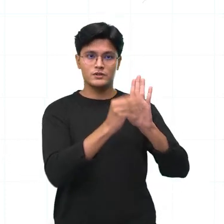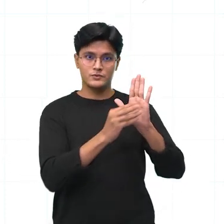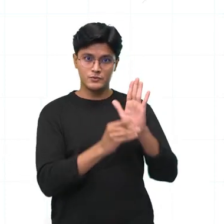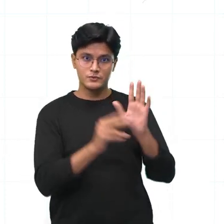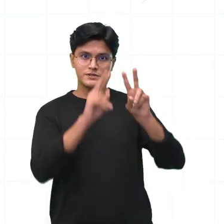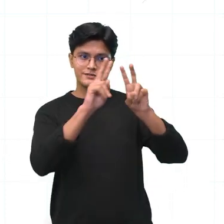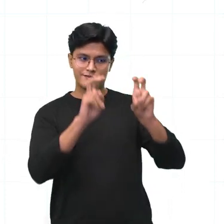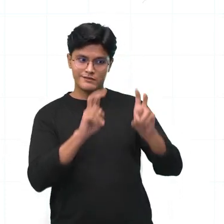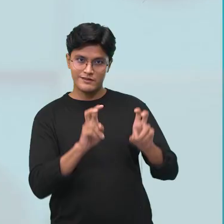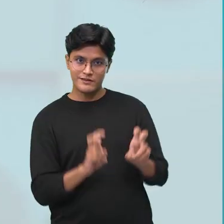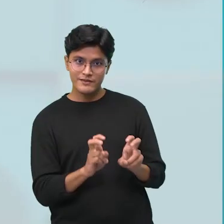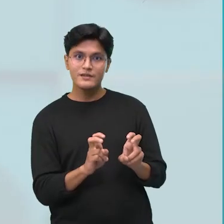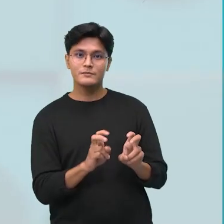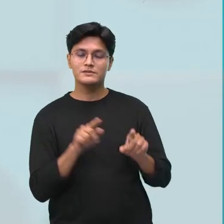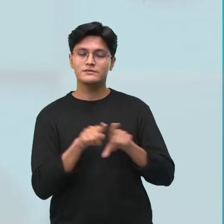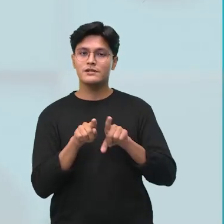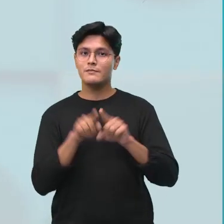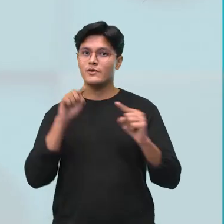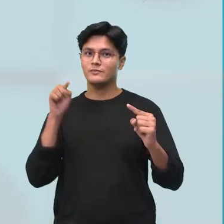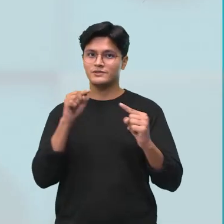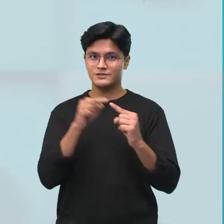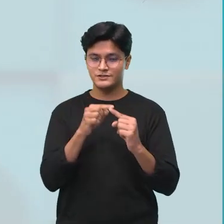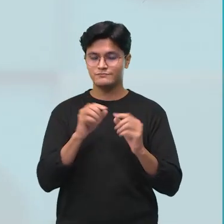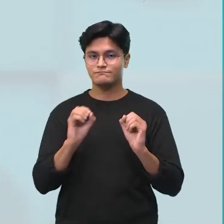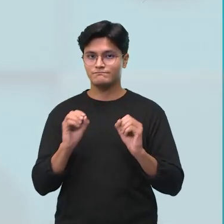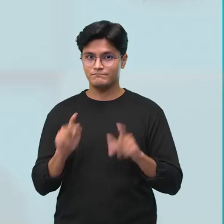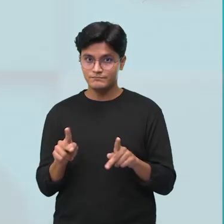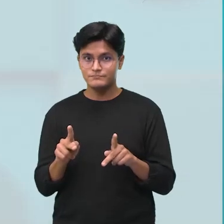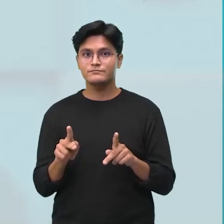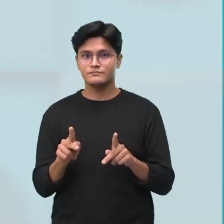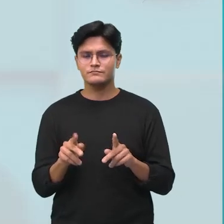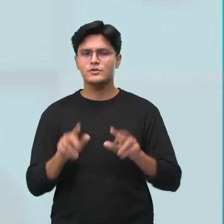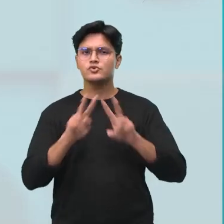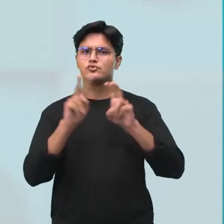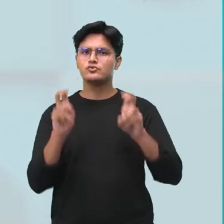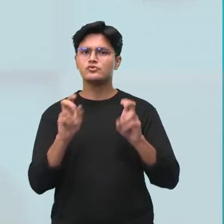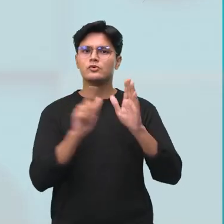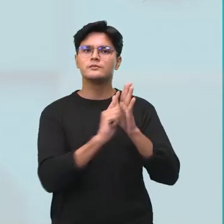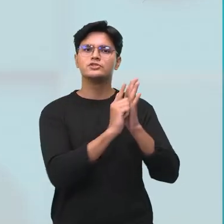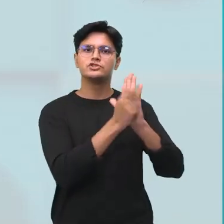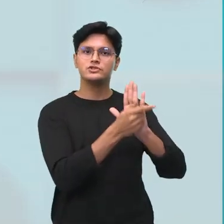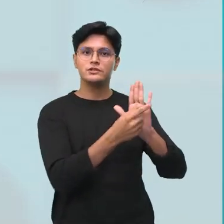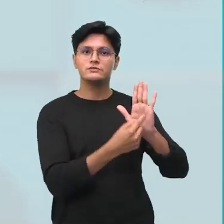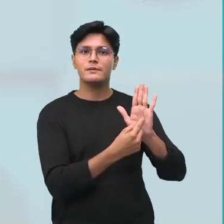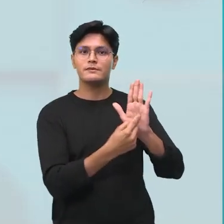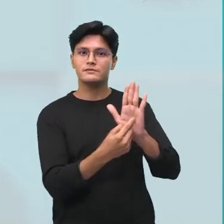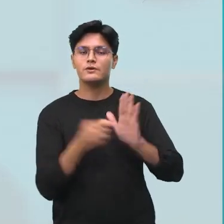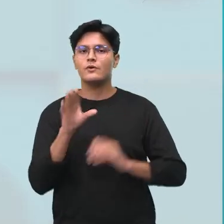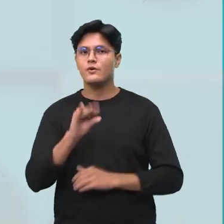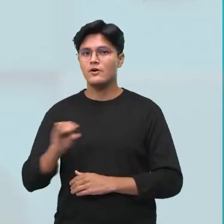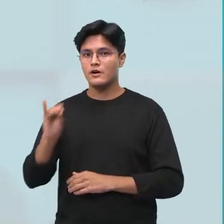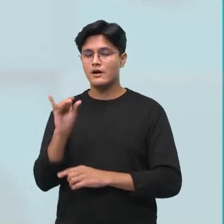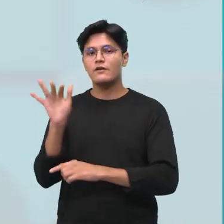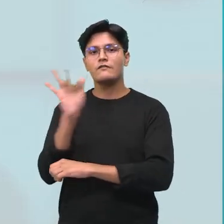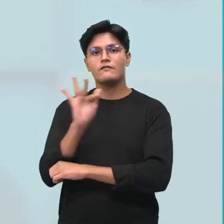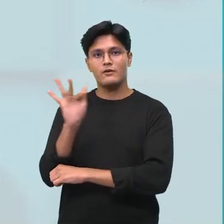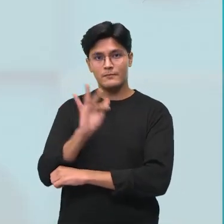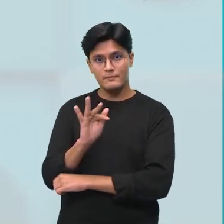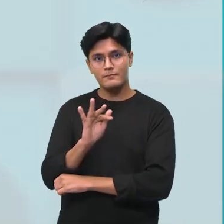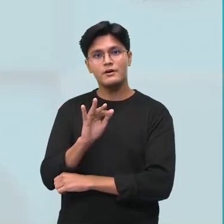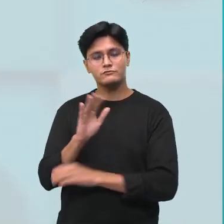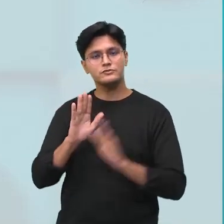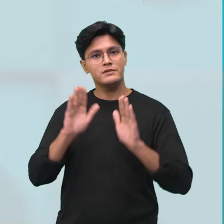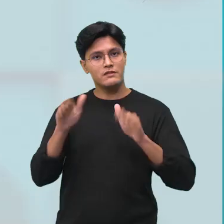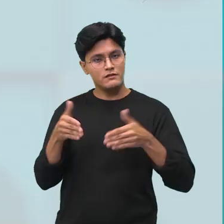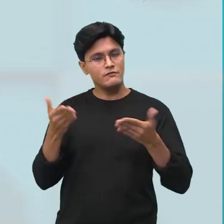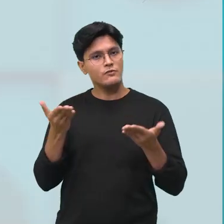finalidade. Ok? Então vamos falar aí dos gêneros de apresentação oral formal, em específico,